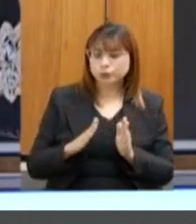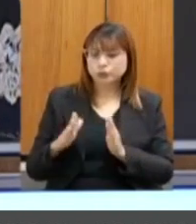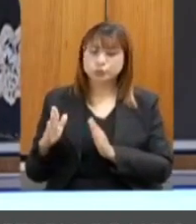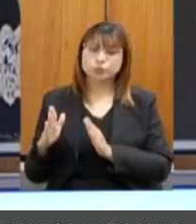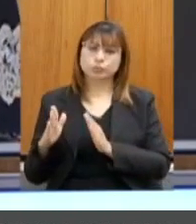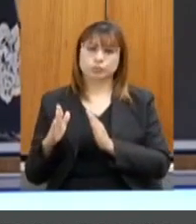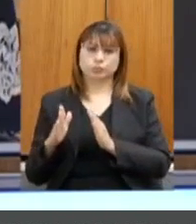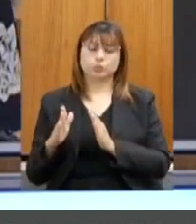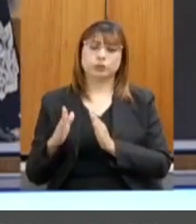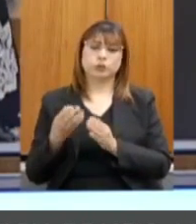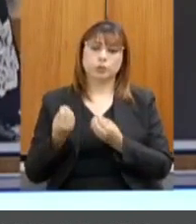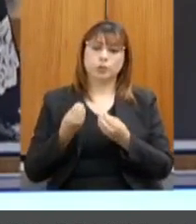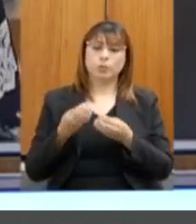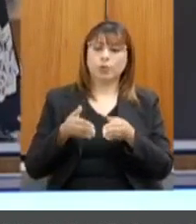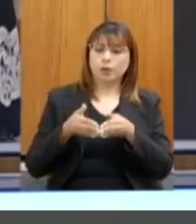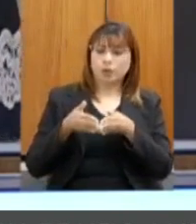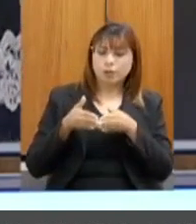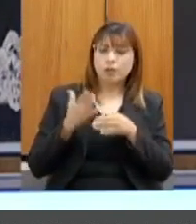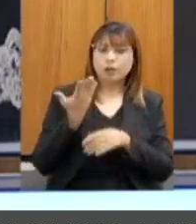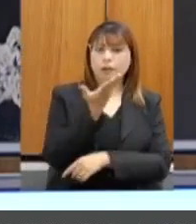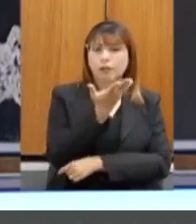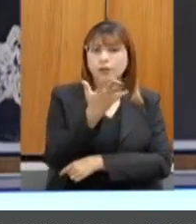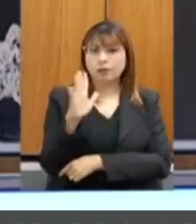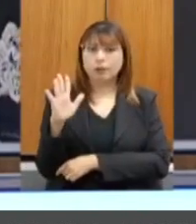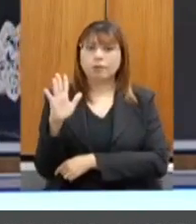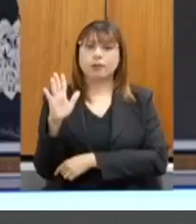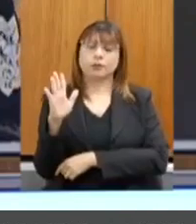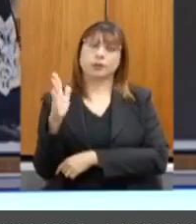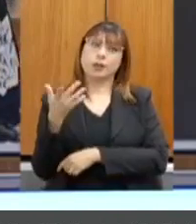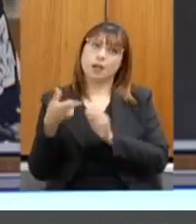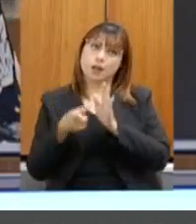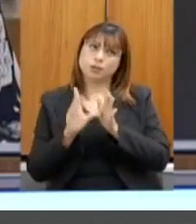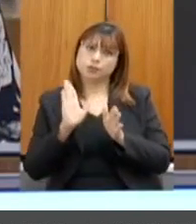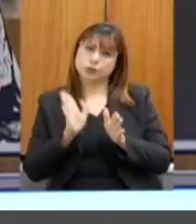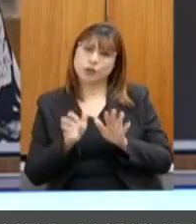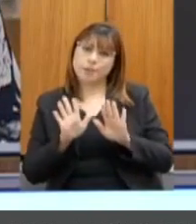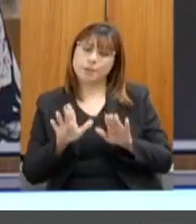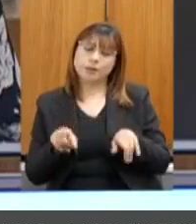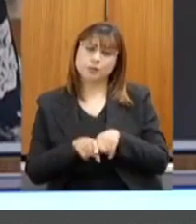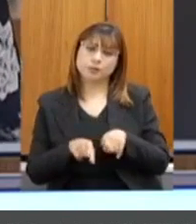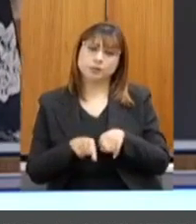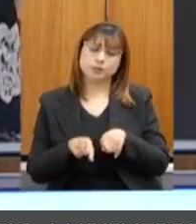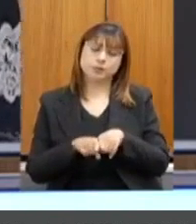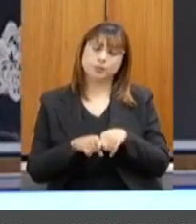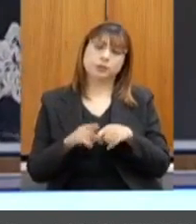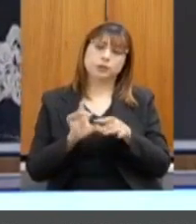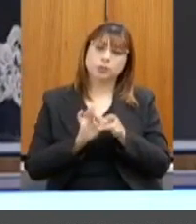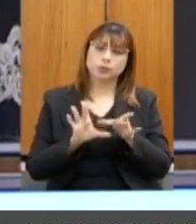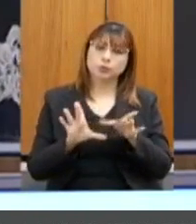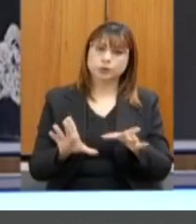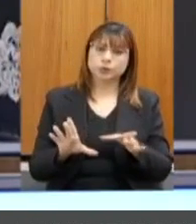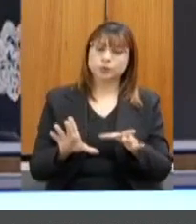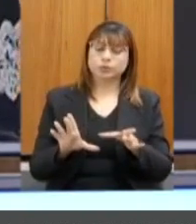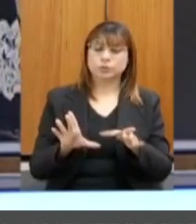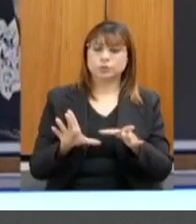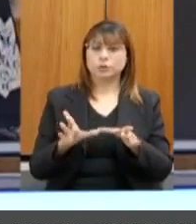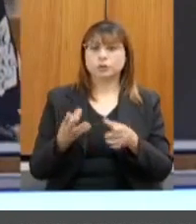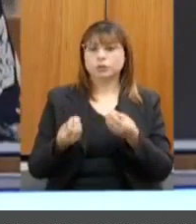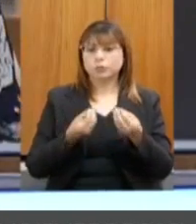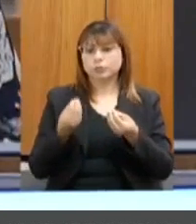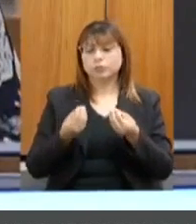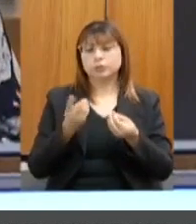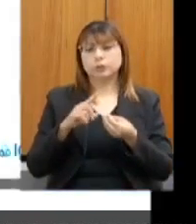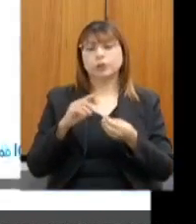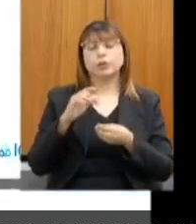licenciamento ambiental, a outorga já era desta forma, mas também autorização para intervenção florestal via sistema